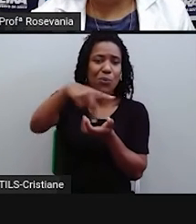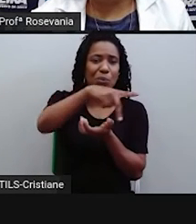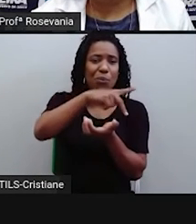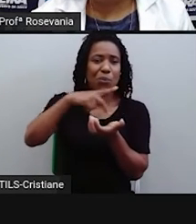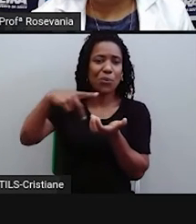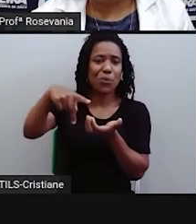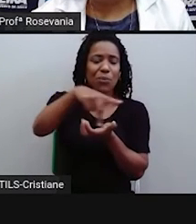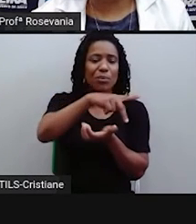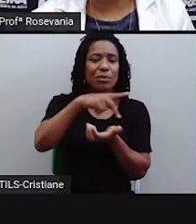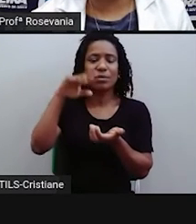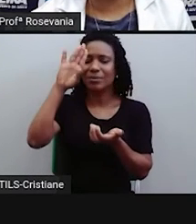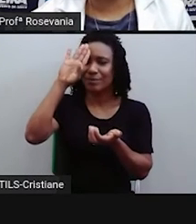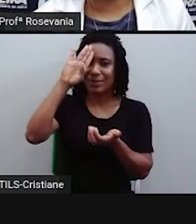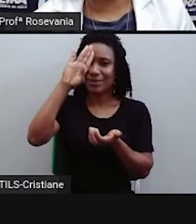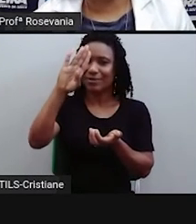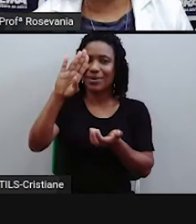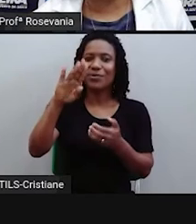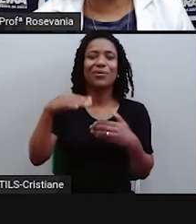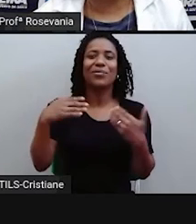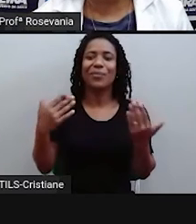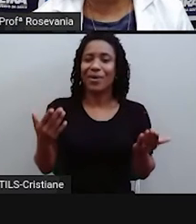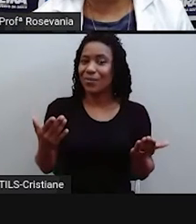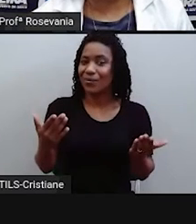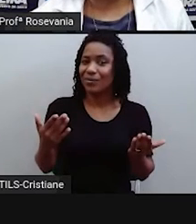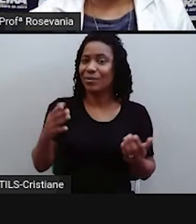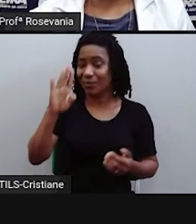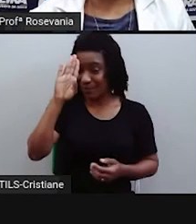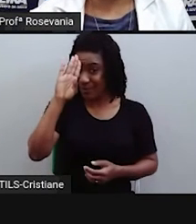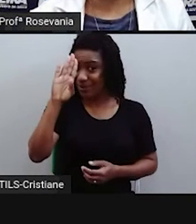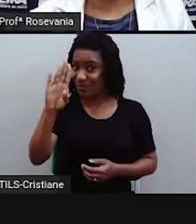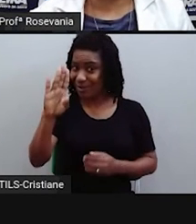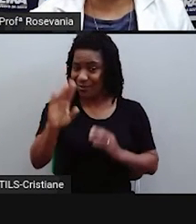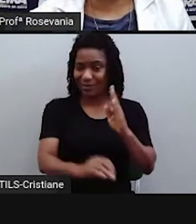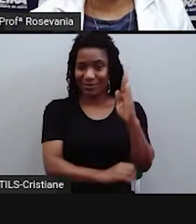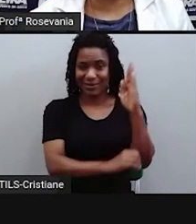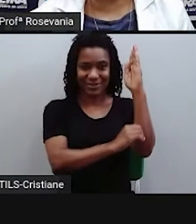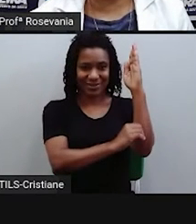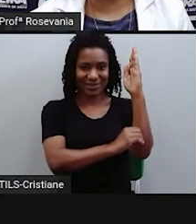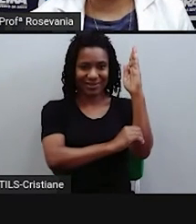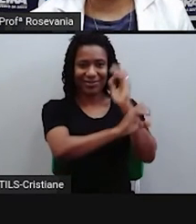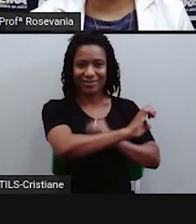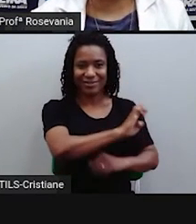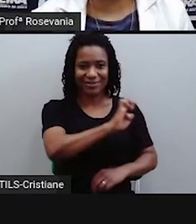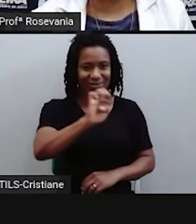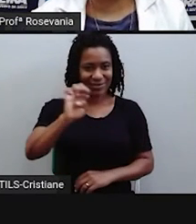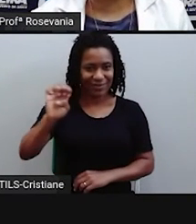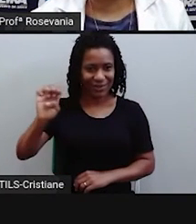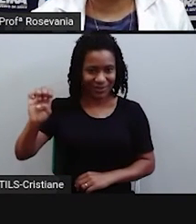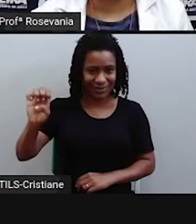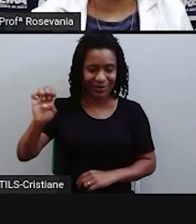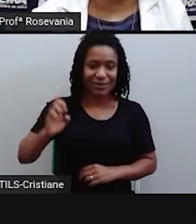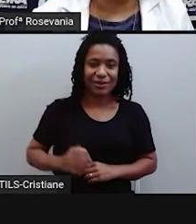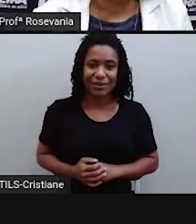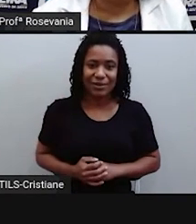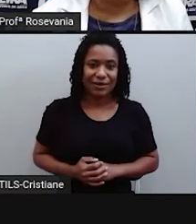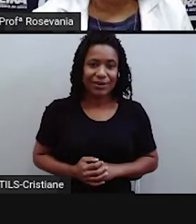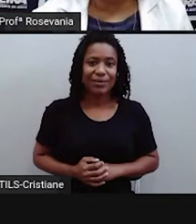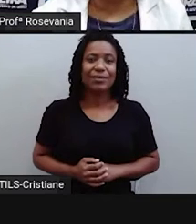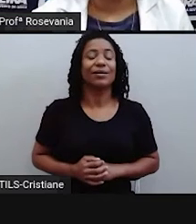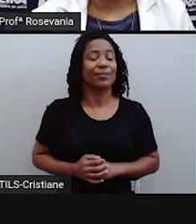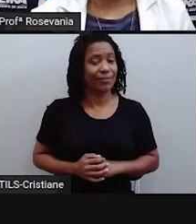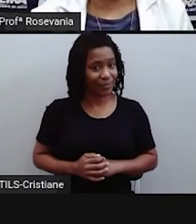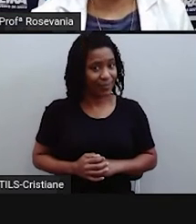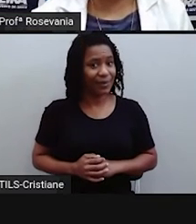o principal mesmo, que é a linha do Equador, que é o zero, depois nós temos as duas linhas que representam os